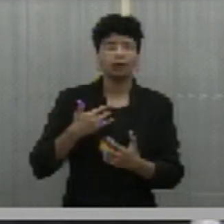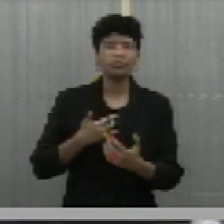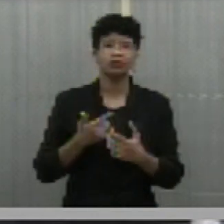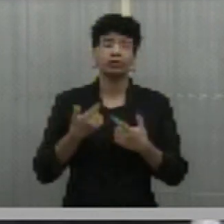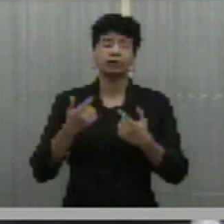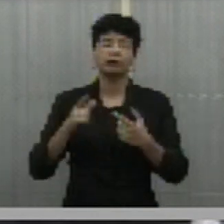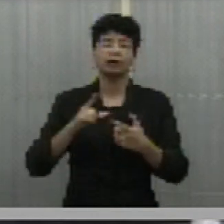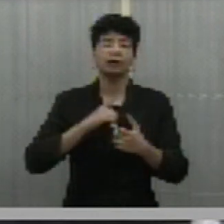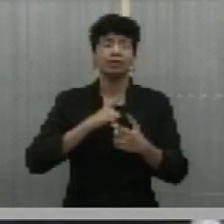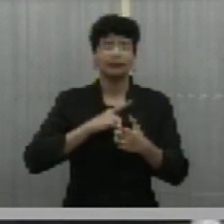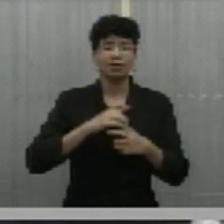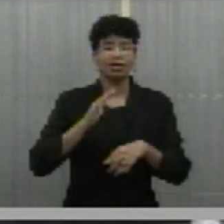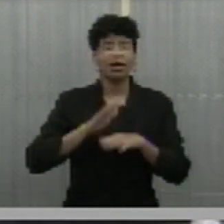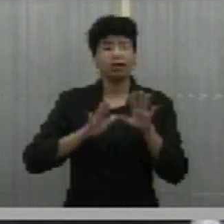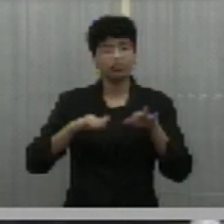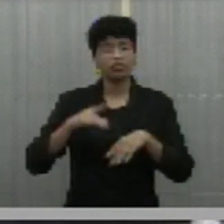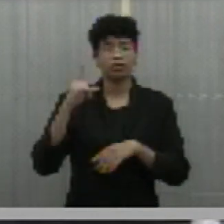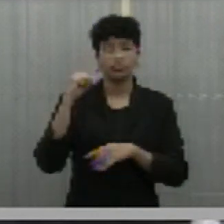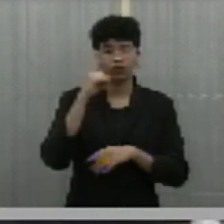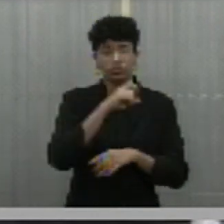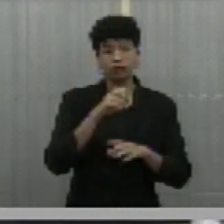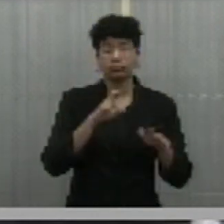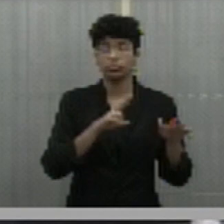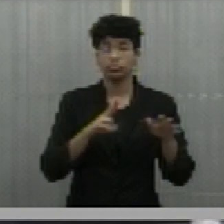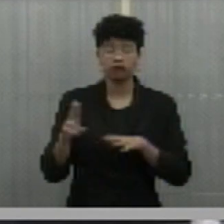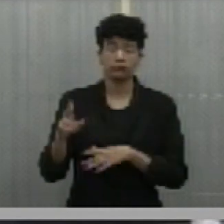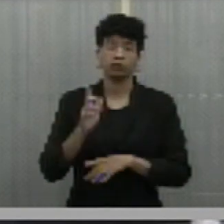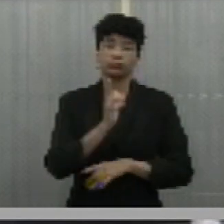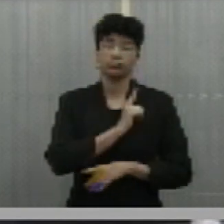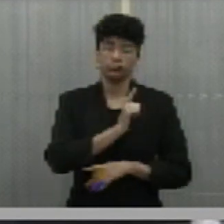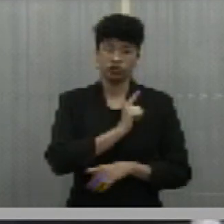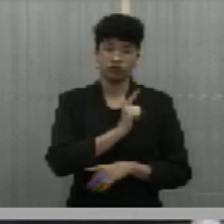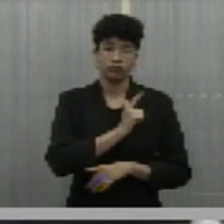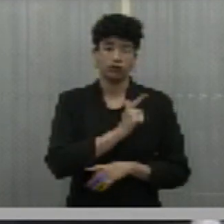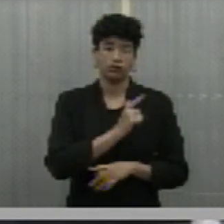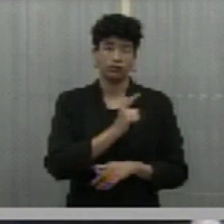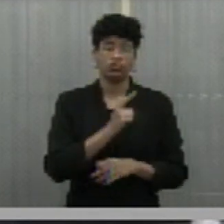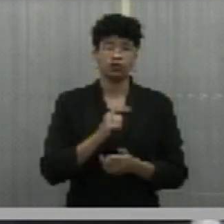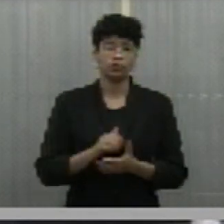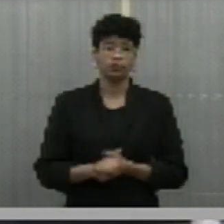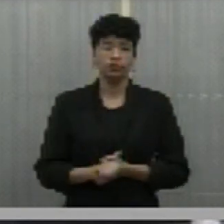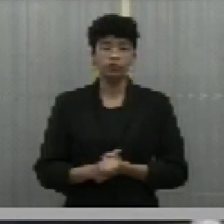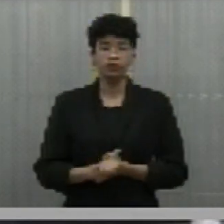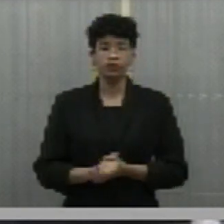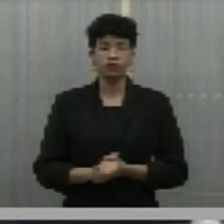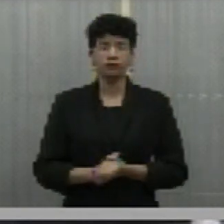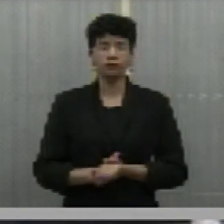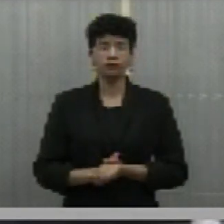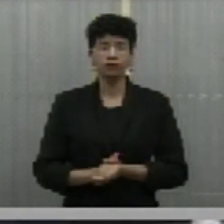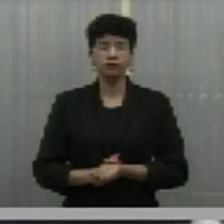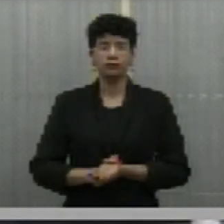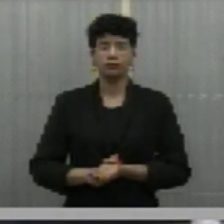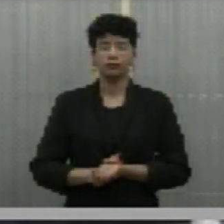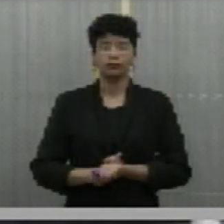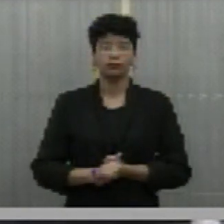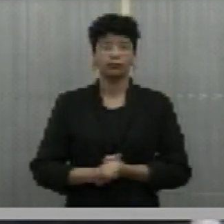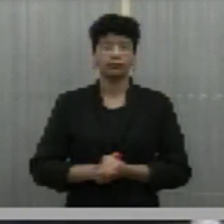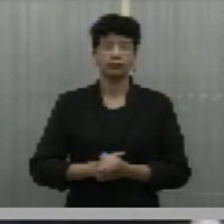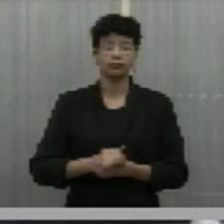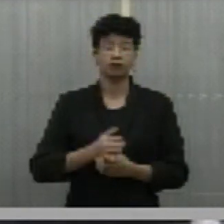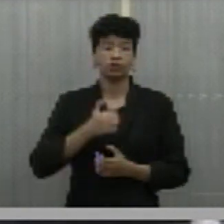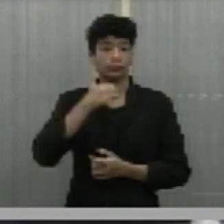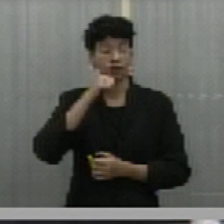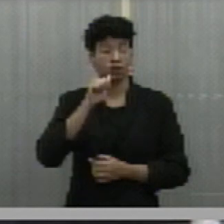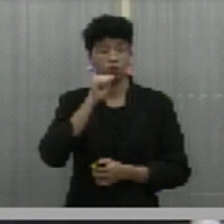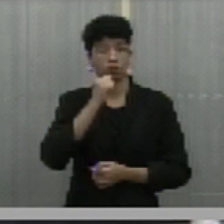sua especificidade. Essa semana mesmo nós tivemos uma situação muito parecida da mãe de um amigo